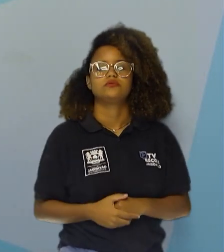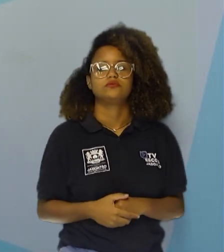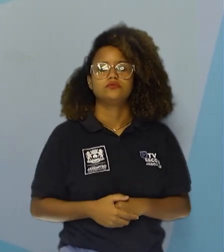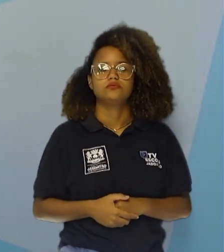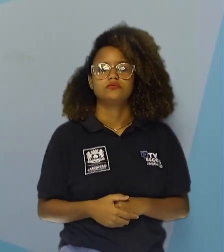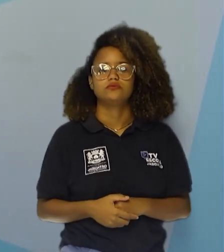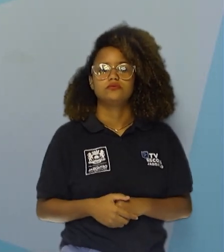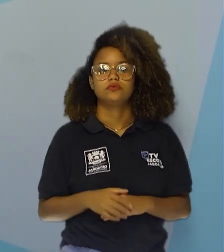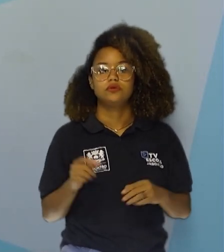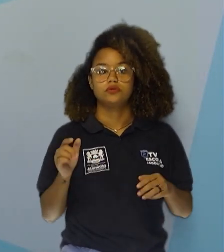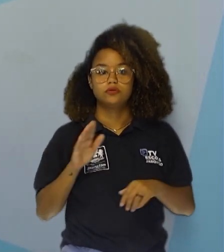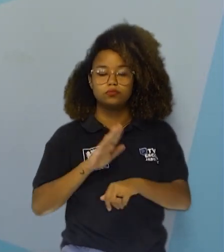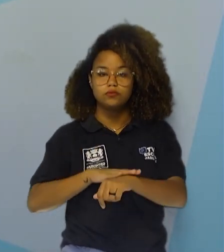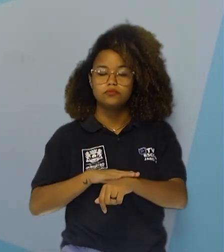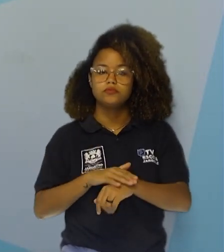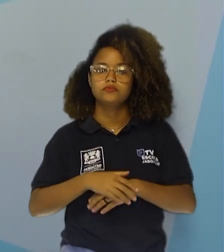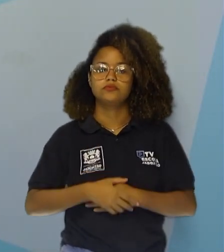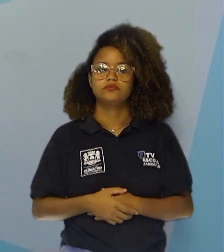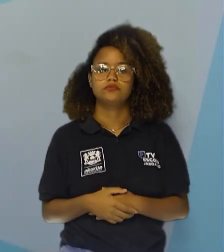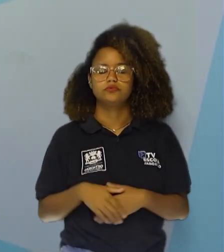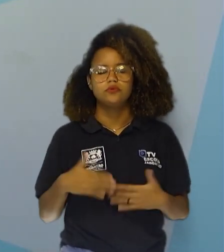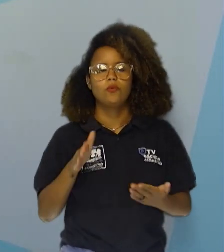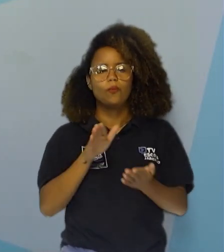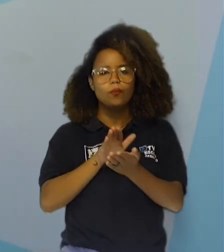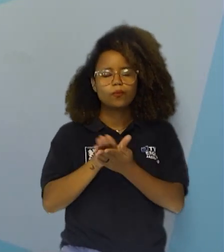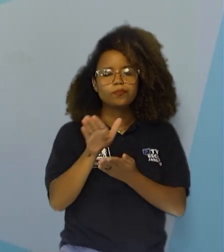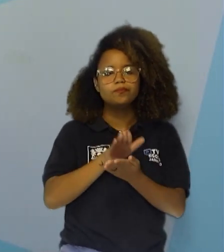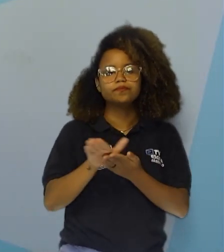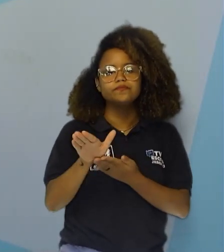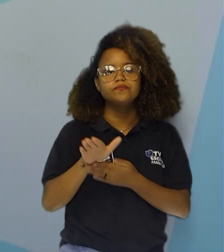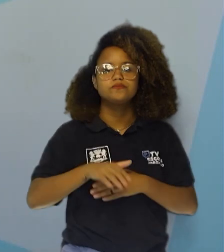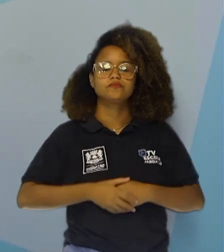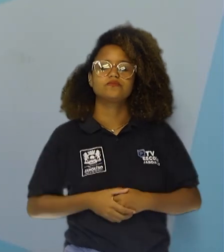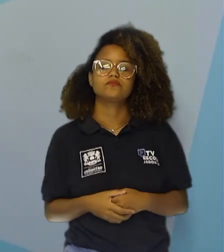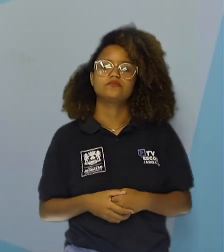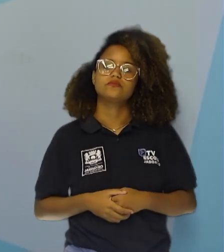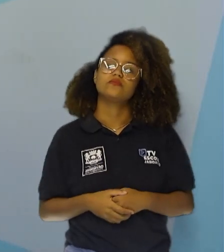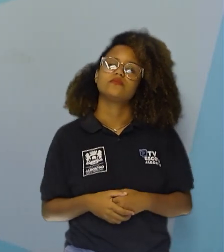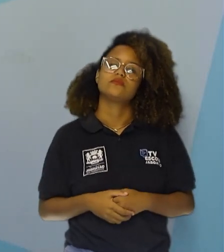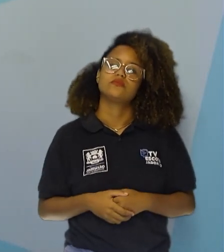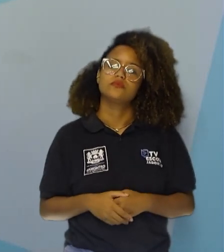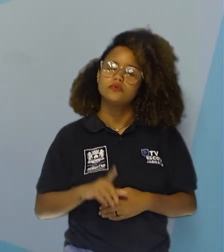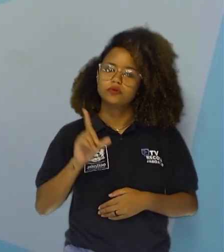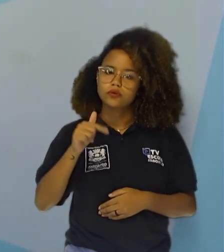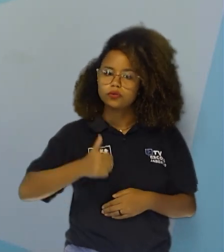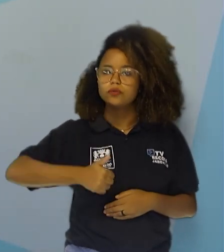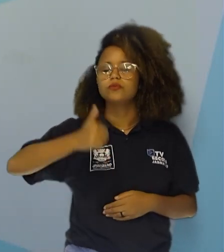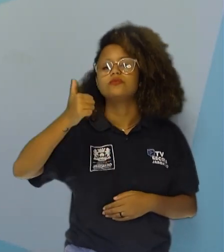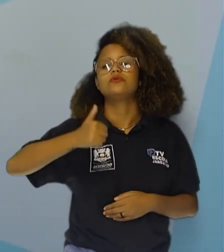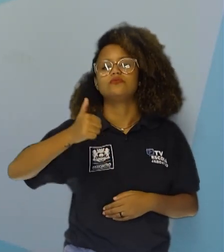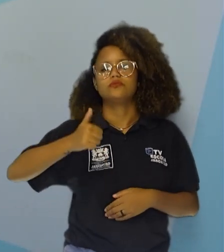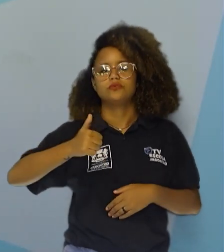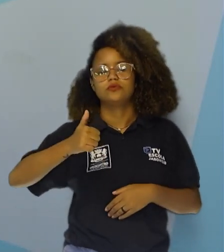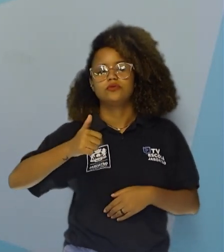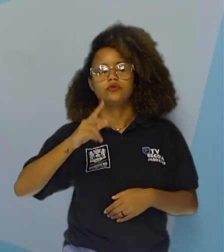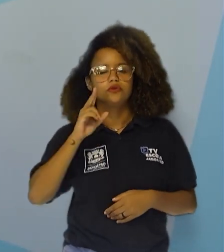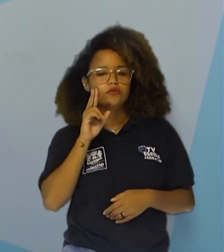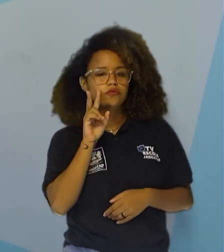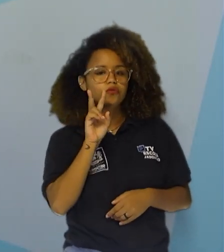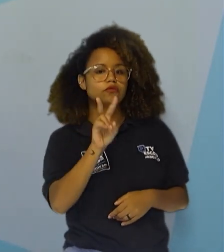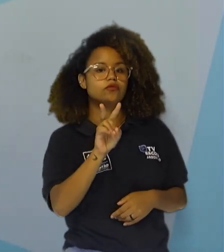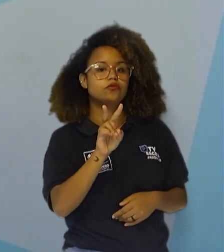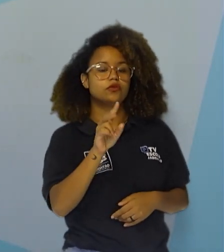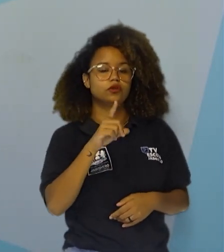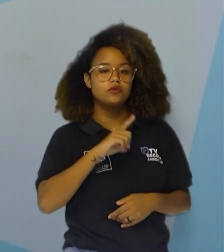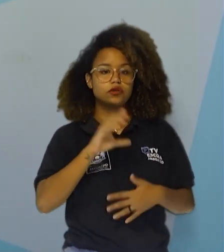momento. Veja, os produtores são o primeiro nível trófico observado em uma